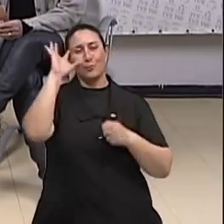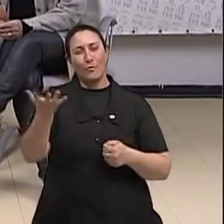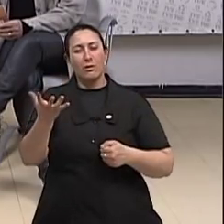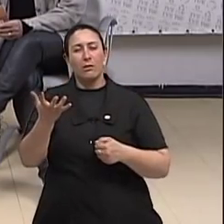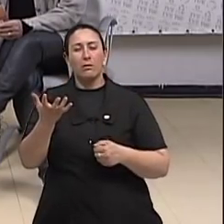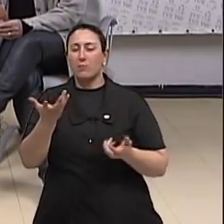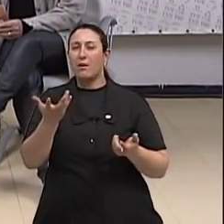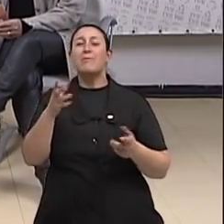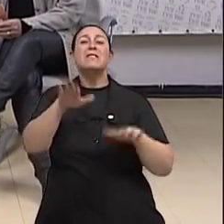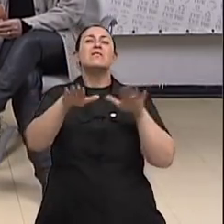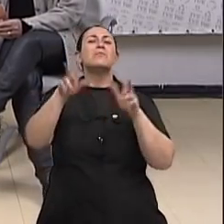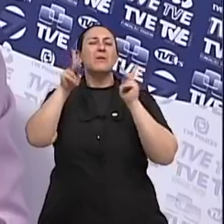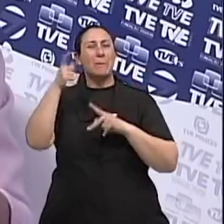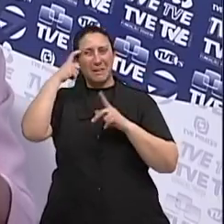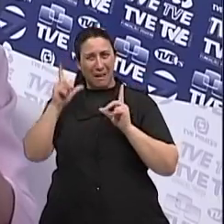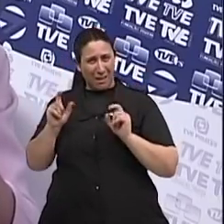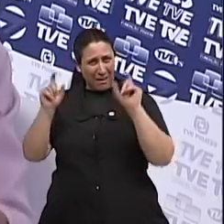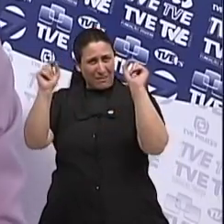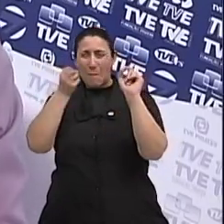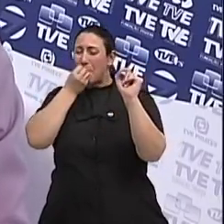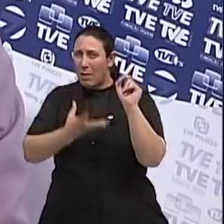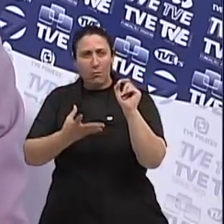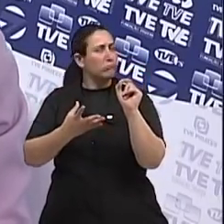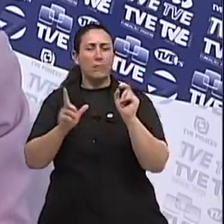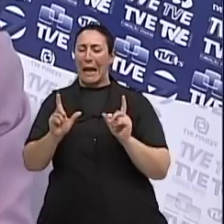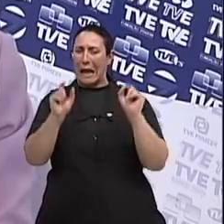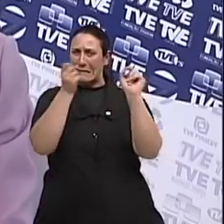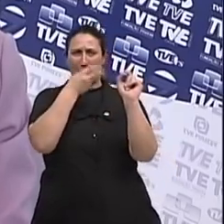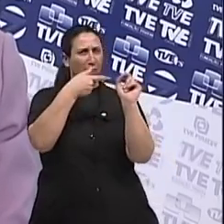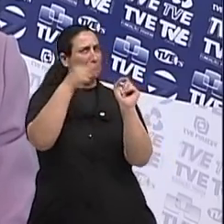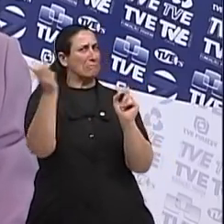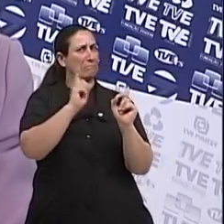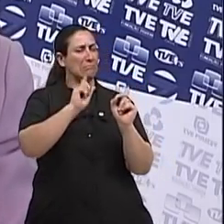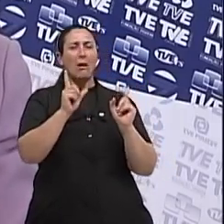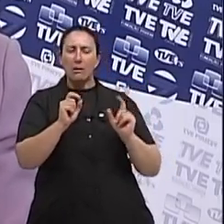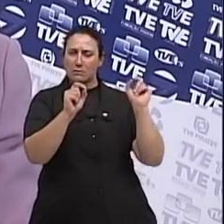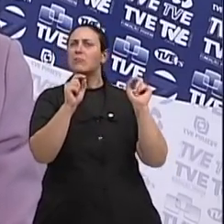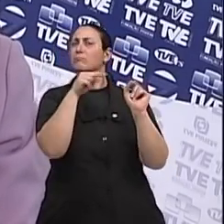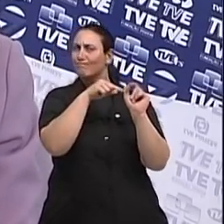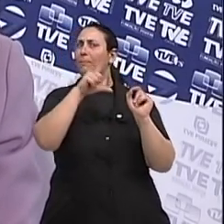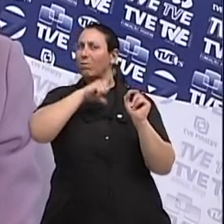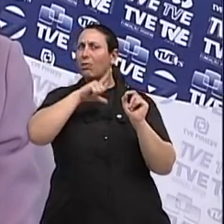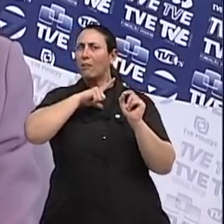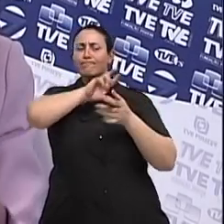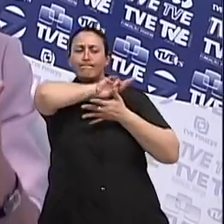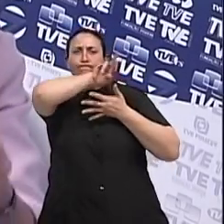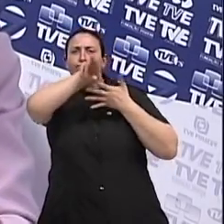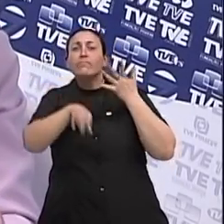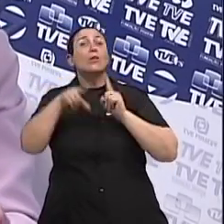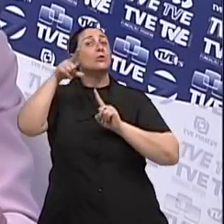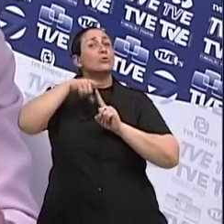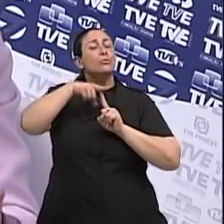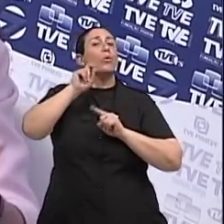benigno. Não. Câncer é maligno. Ele tem graus de agressividade. Uns